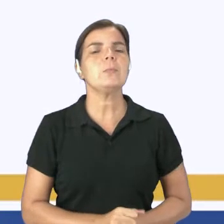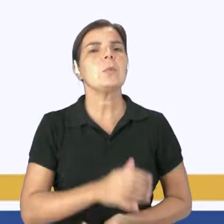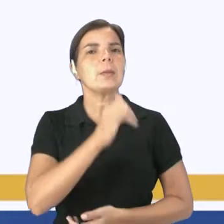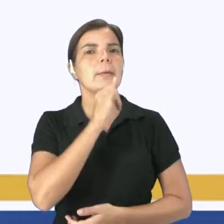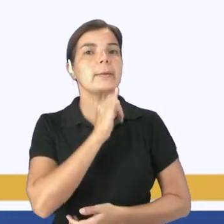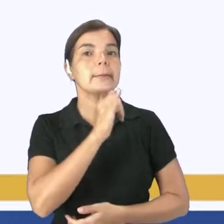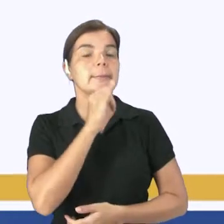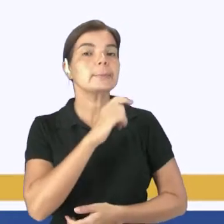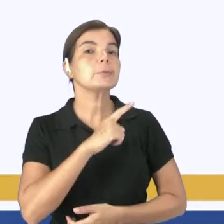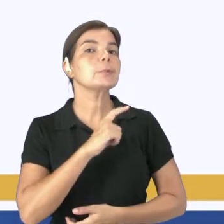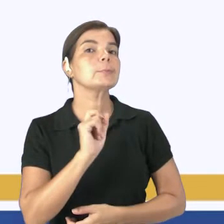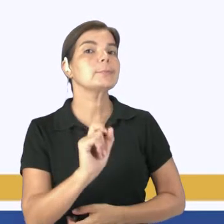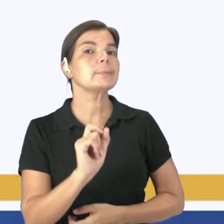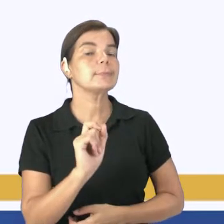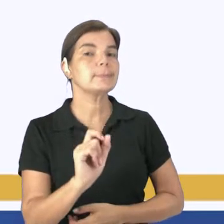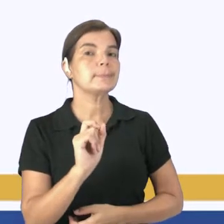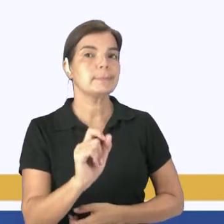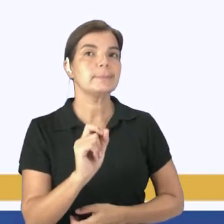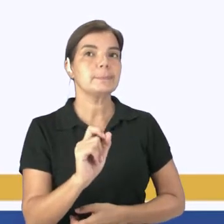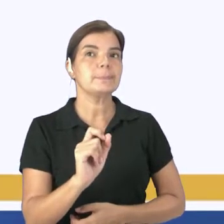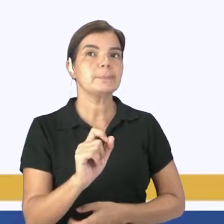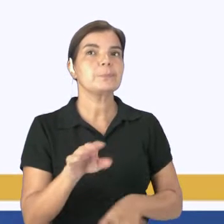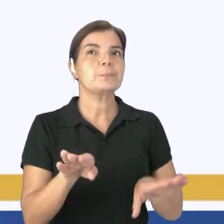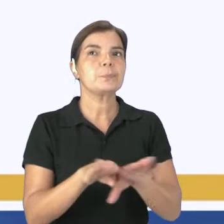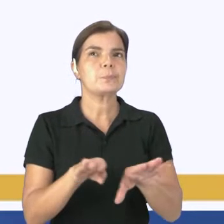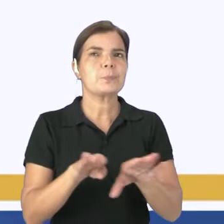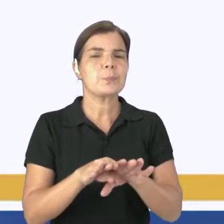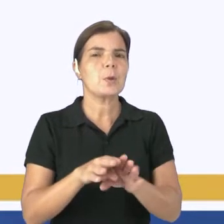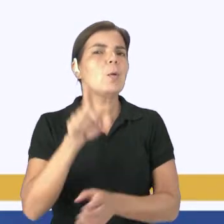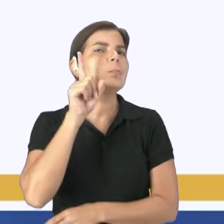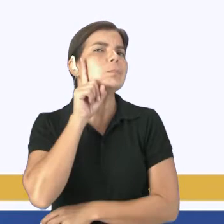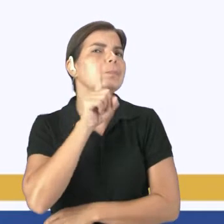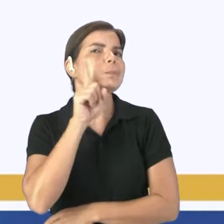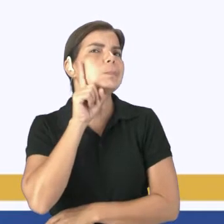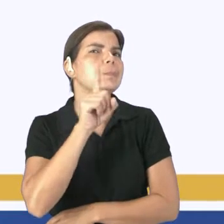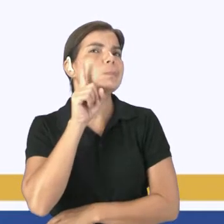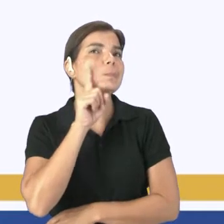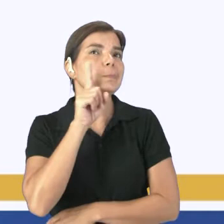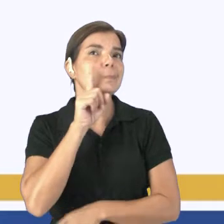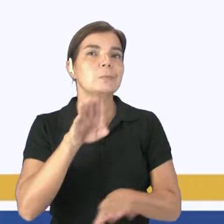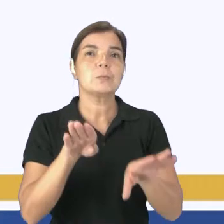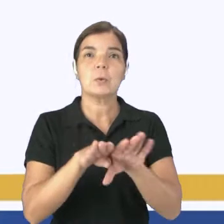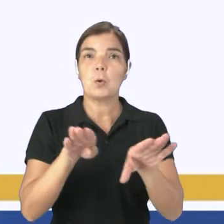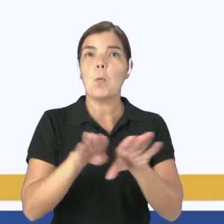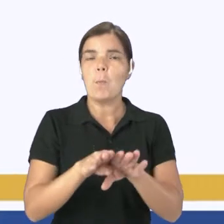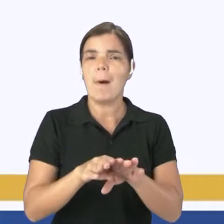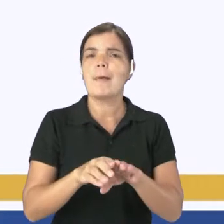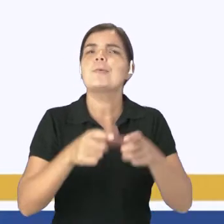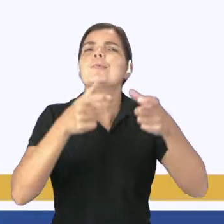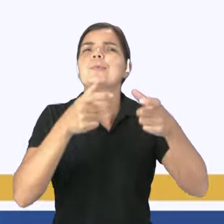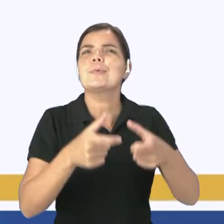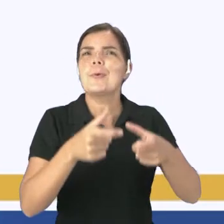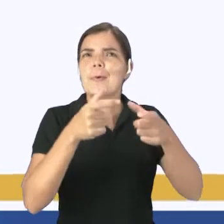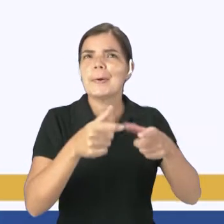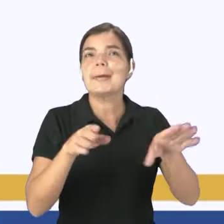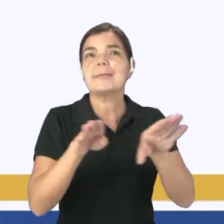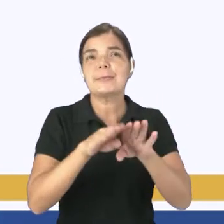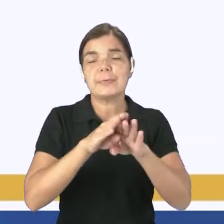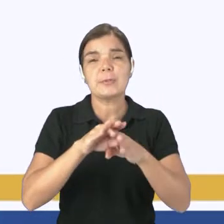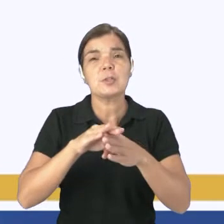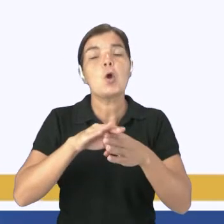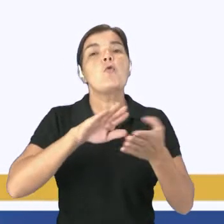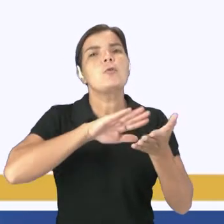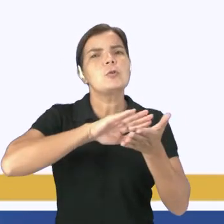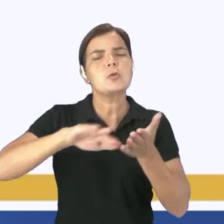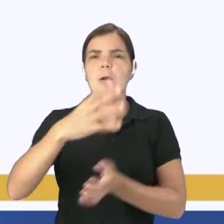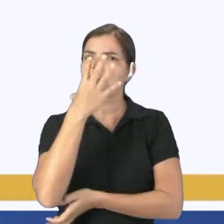nós temos aí, lá um parque, lá nos Estados Unidos, o parque Yellowstone, que é quando foram retirados alguns lobos, né? De